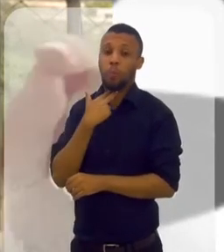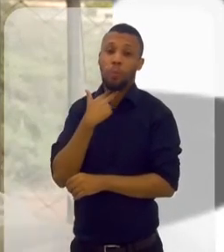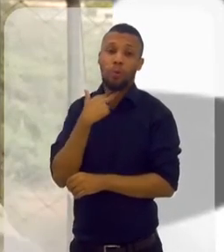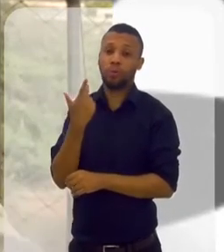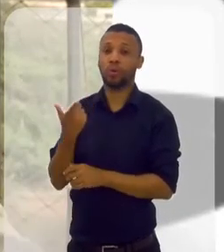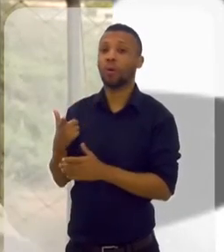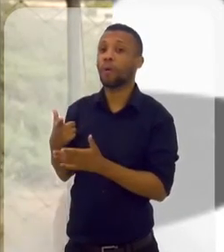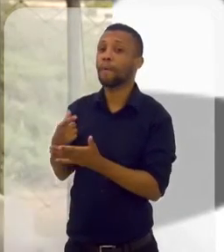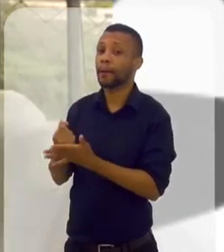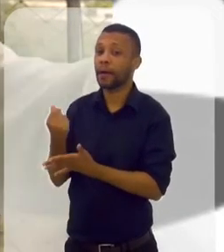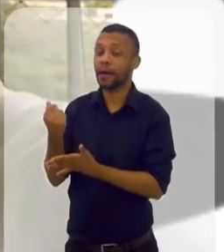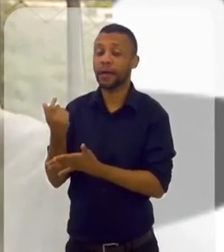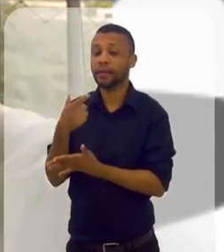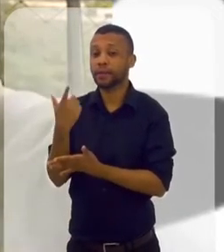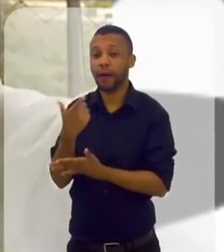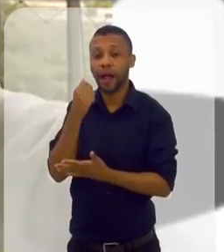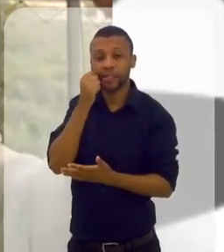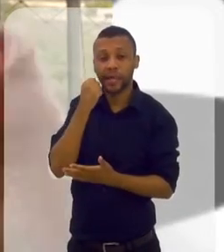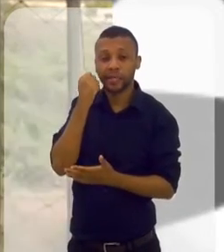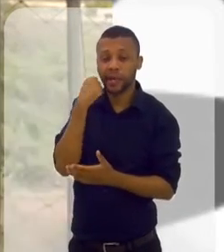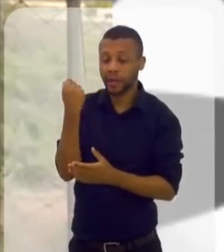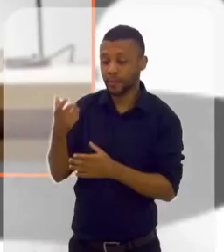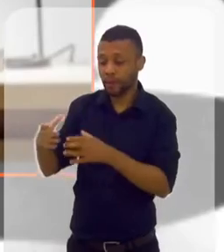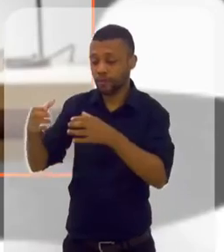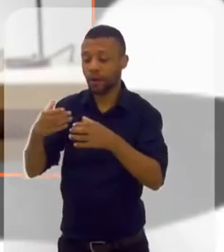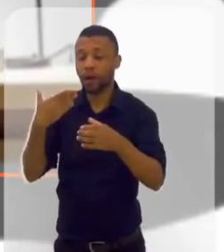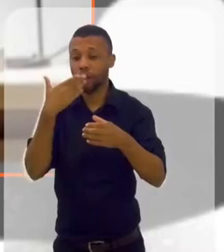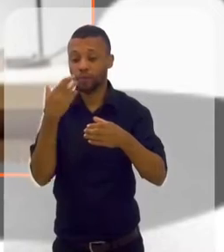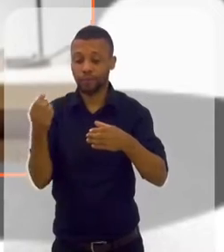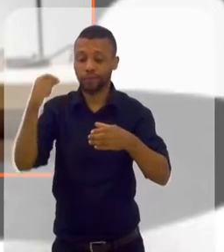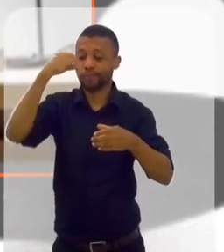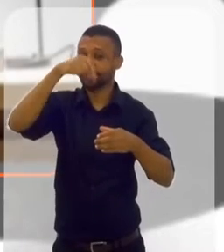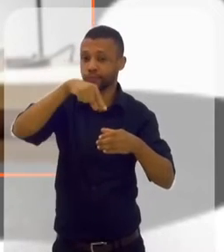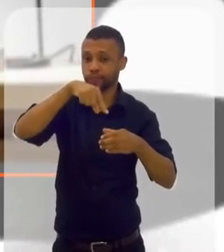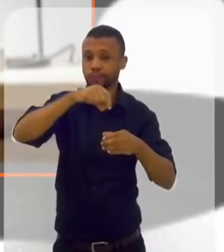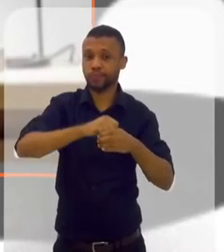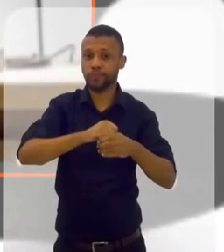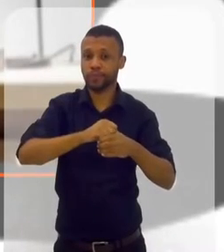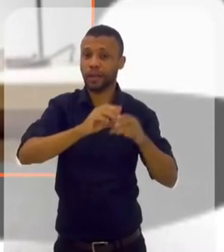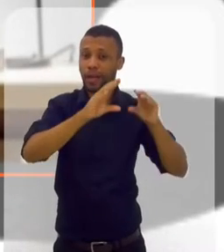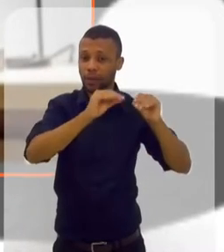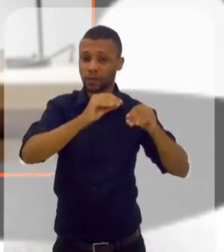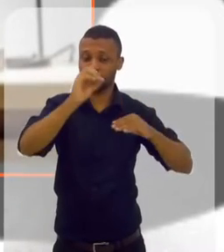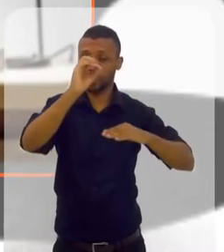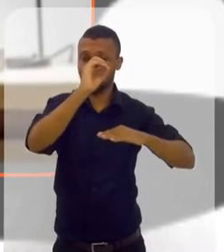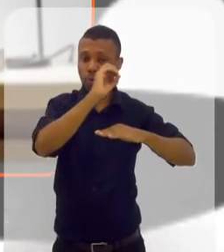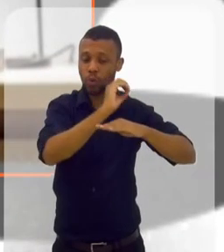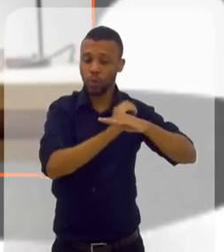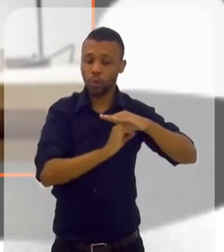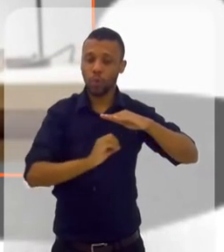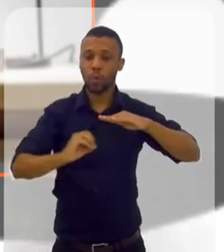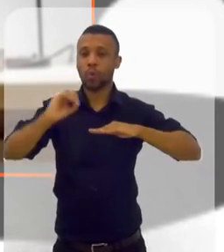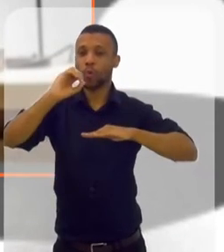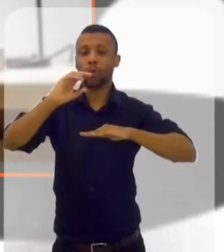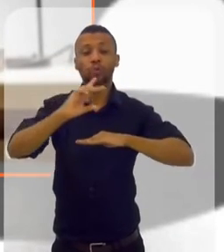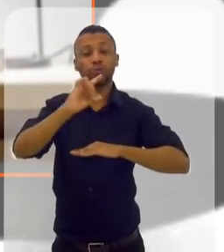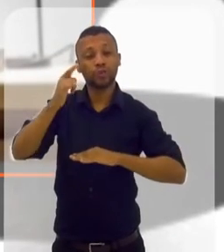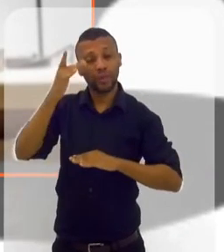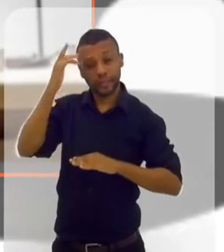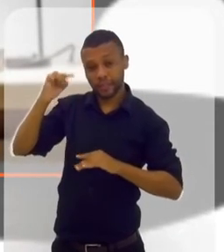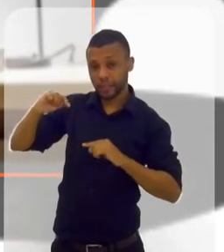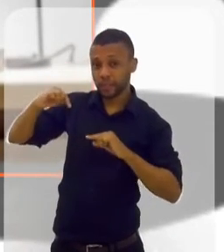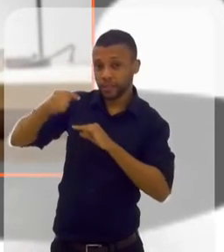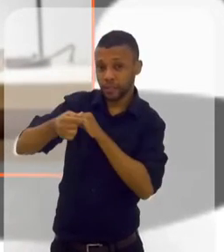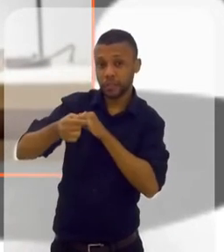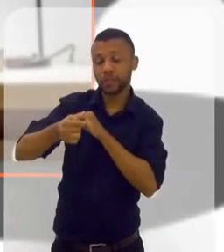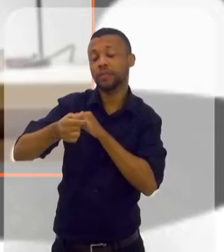Então, ela pegava o chiclete, guardava no açúcar à noite, e de manhã ela pegava o chiclete. Então, esse causou uma programação, a primeira programação